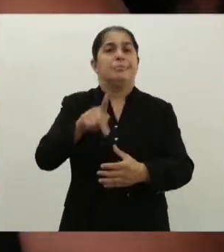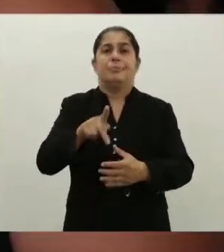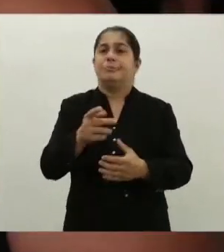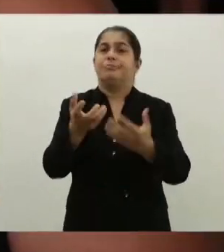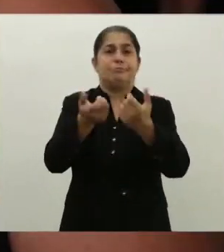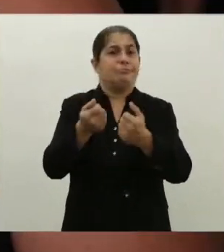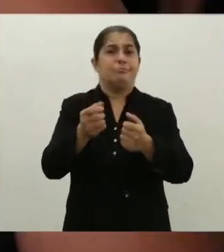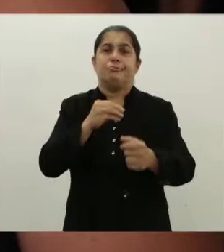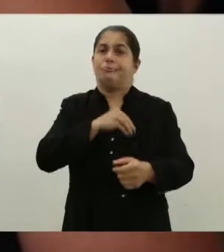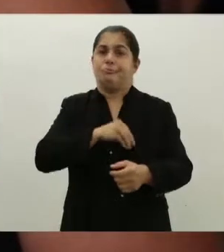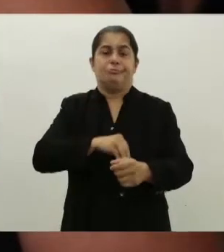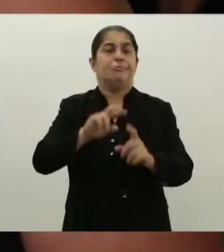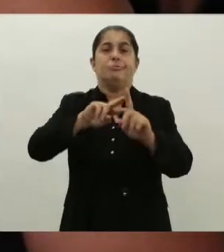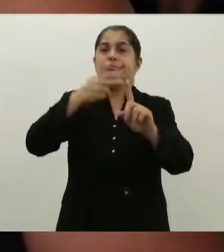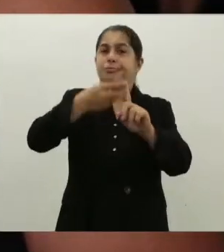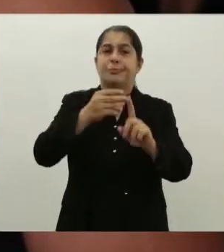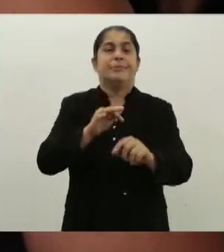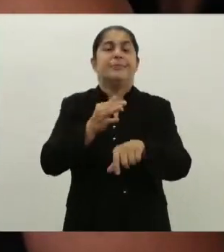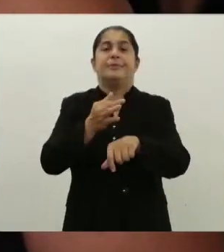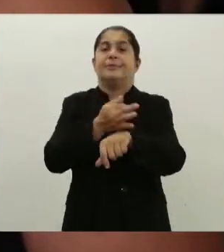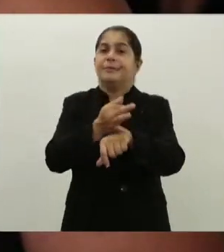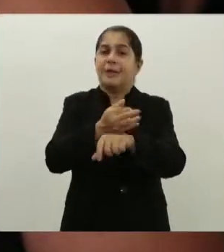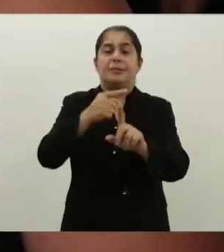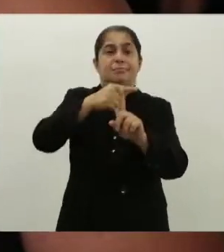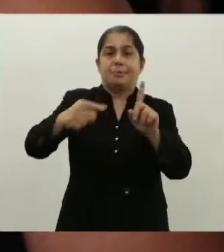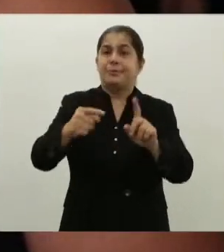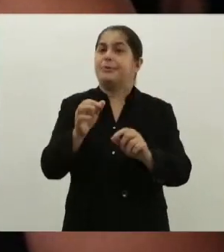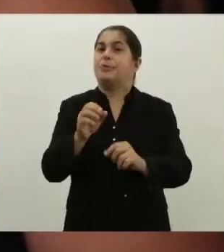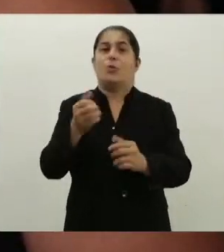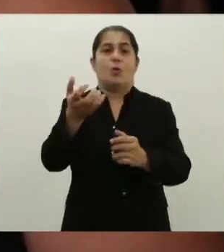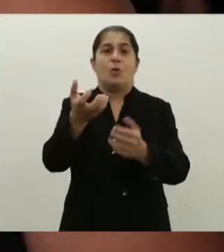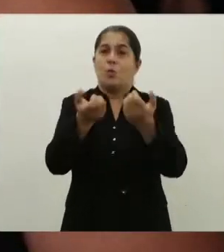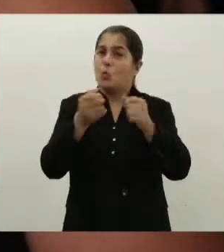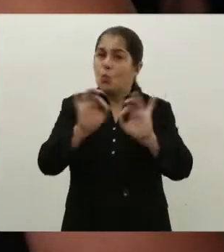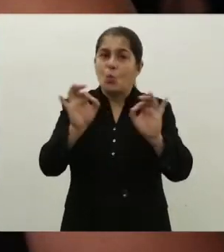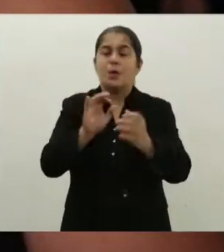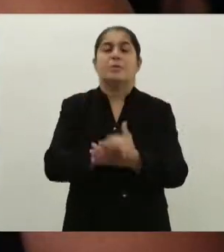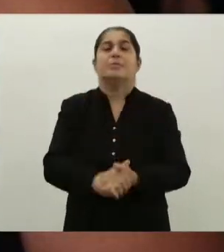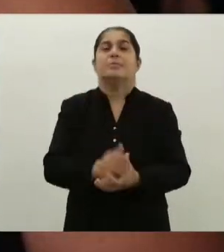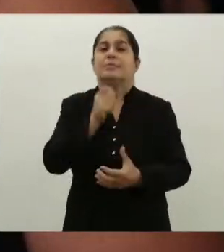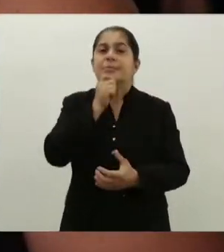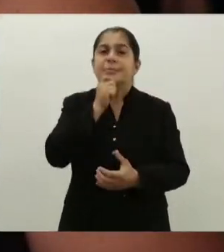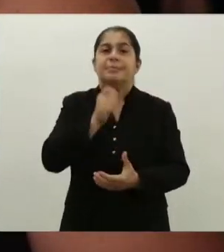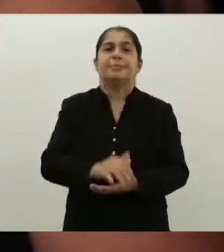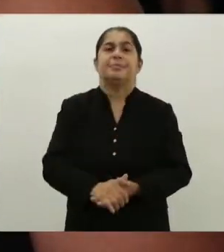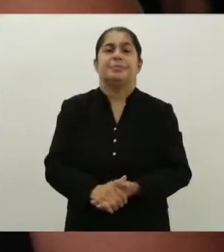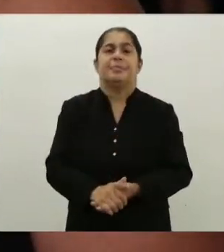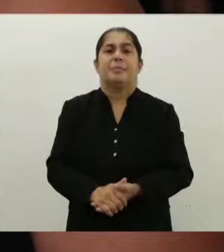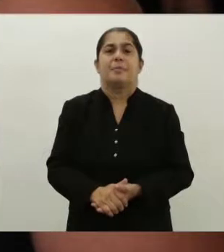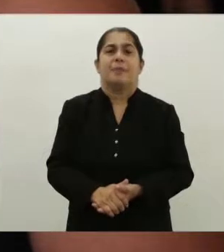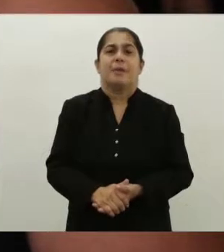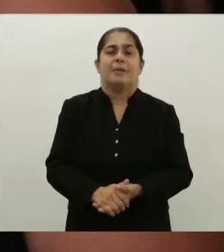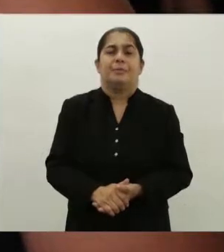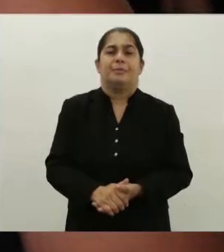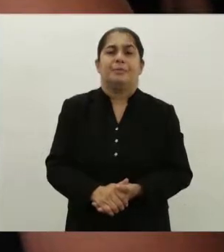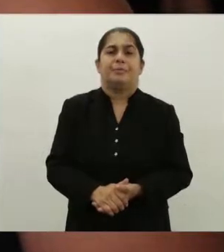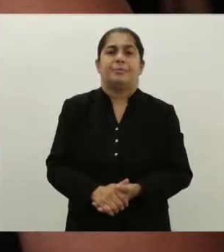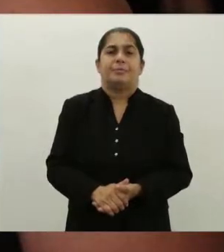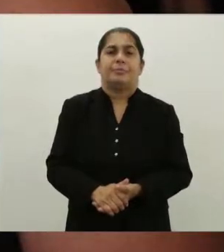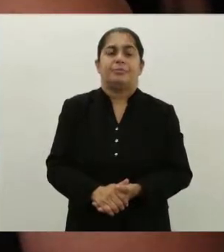recebeu um terço de férias que deveria ter sido pago nas férias e não foi pago ainda, como também